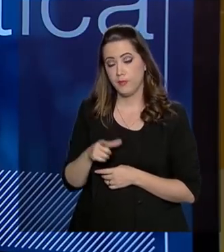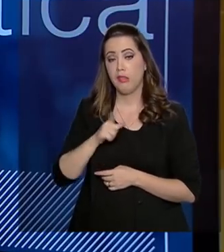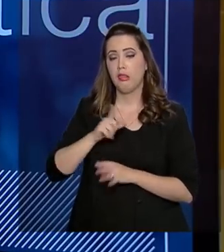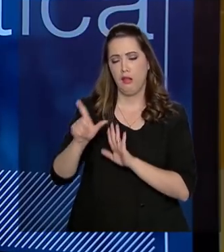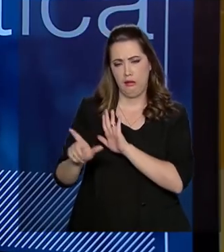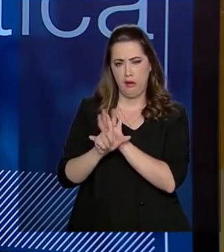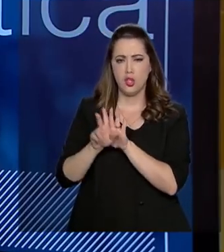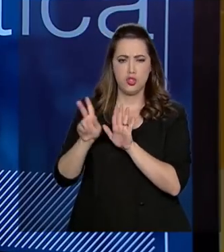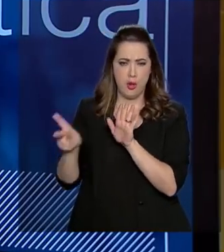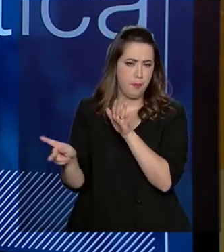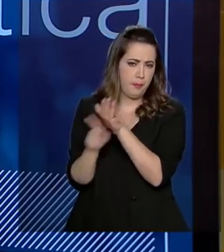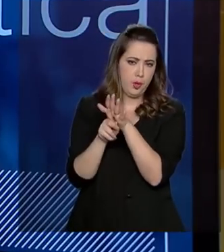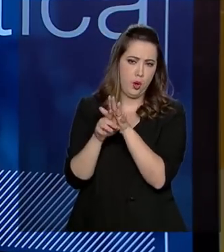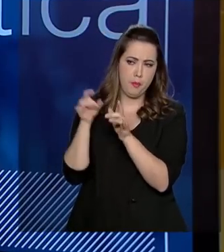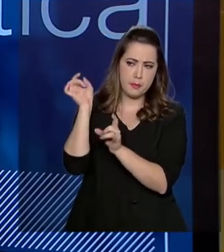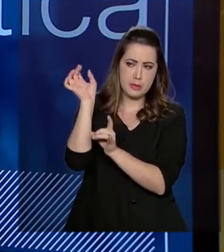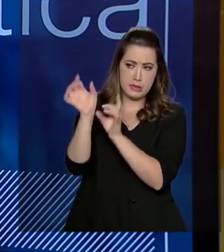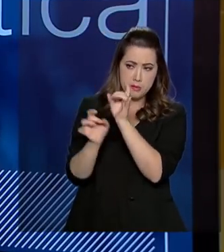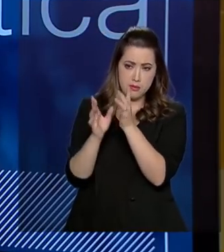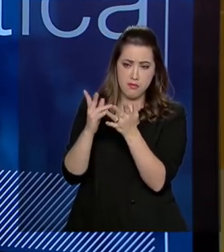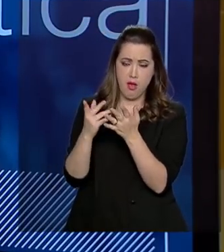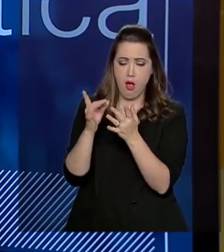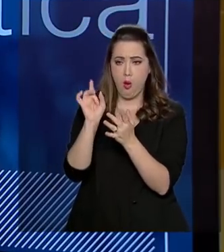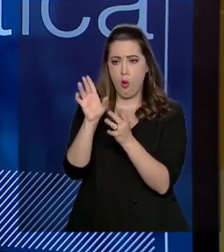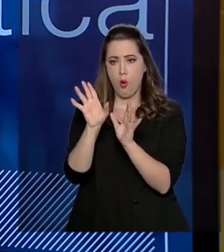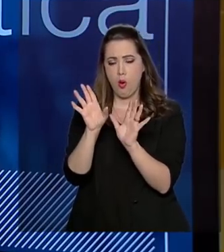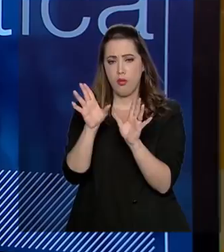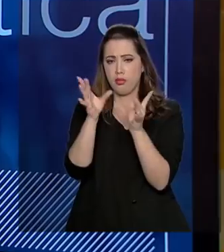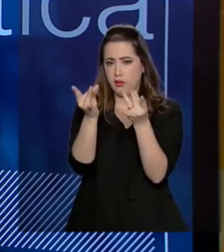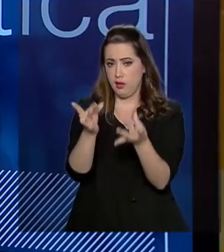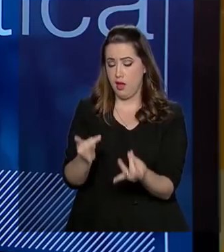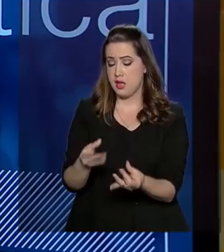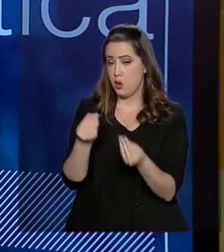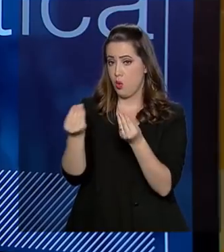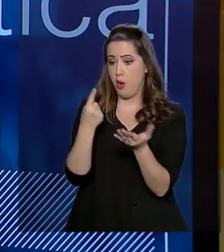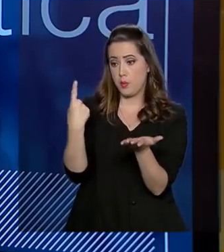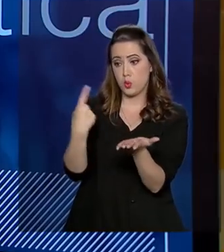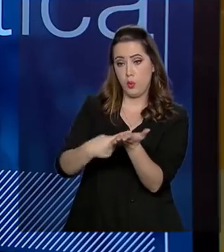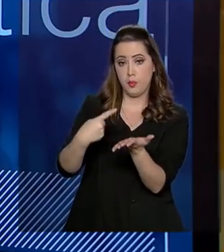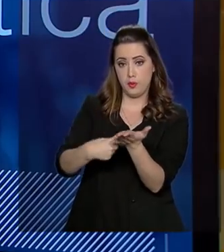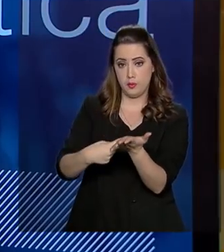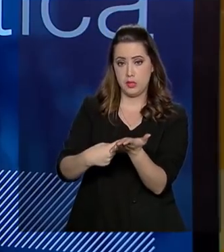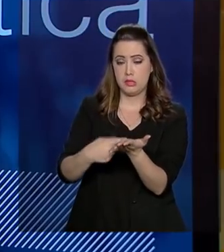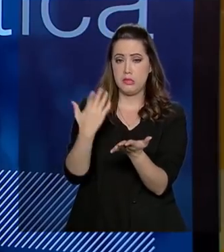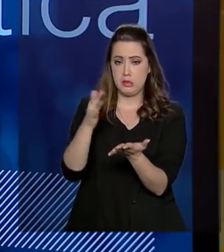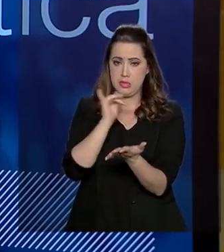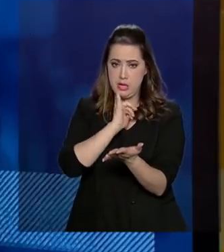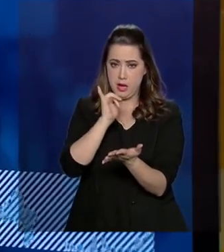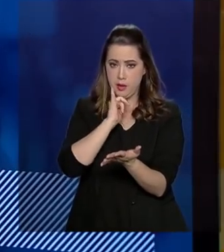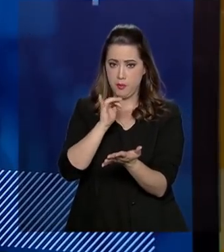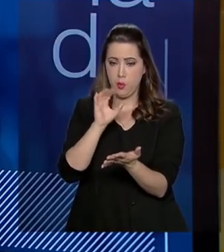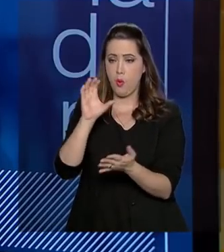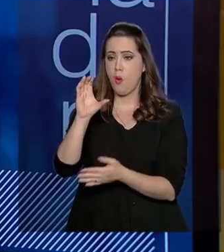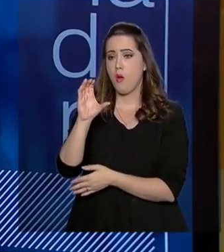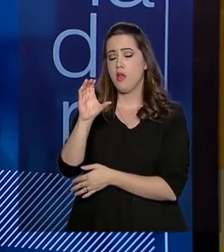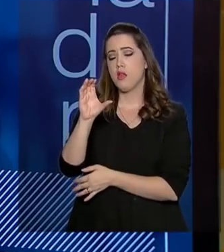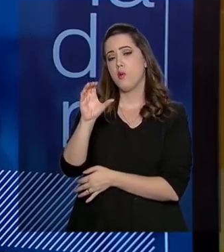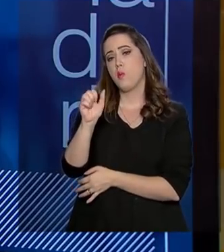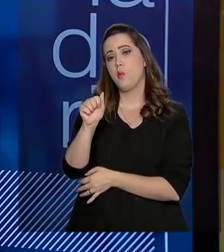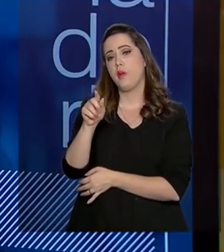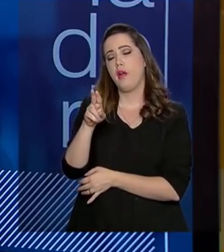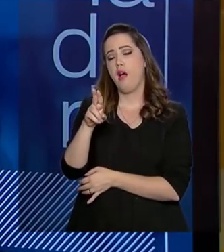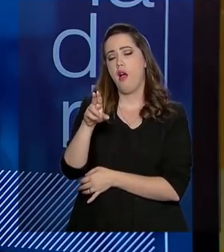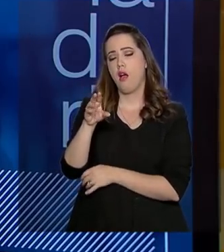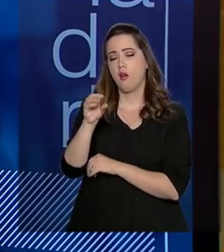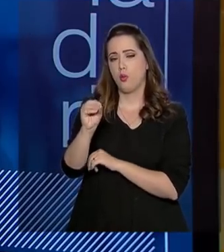elas especificam que a agenda de algumas autoridades, principalmente os cargos de 10, 5 para cima, eles têm que estar